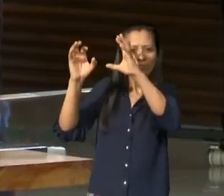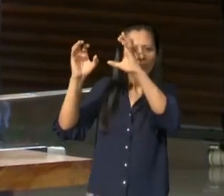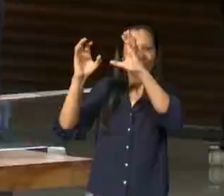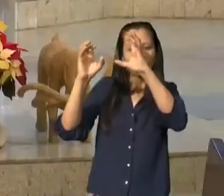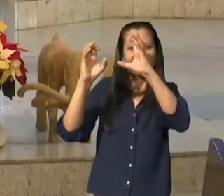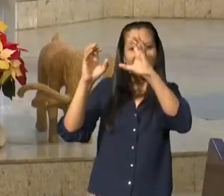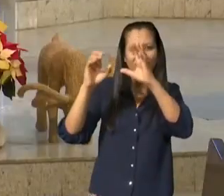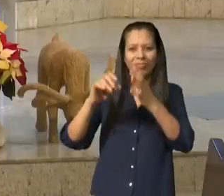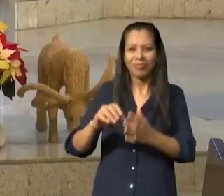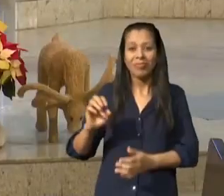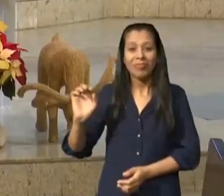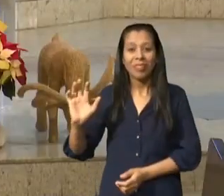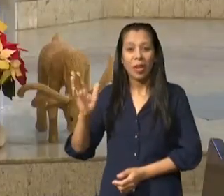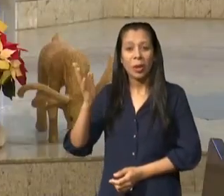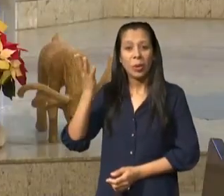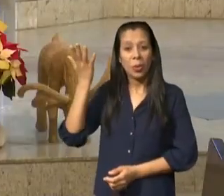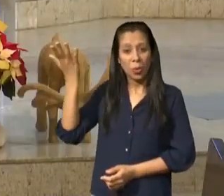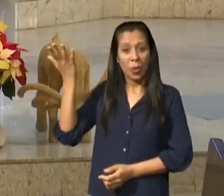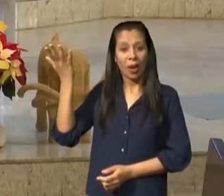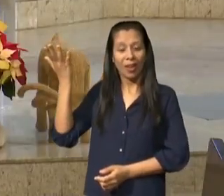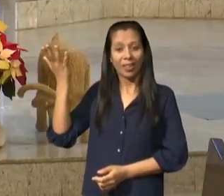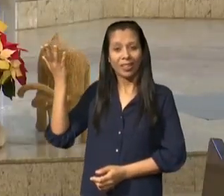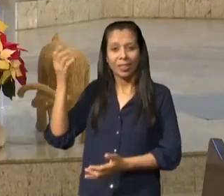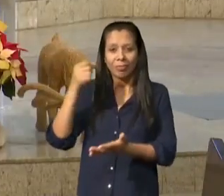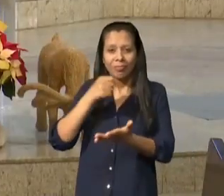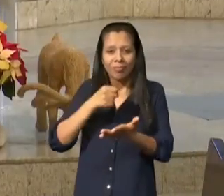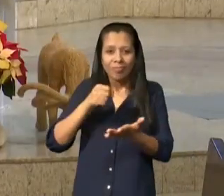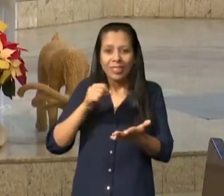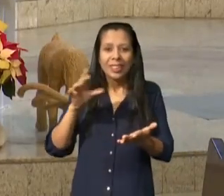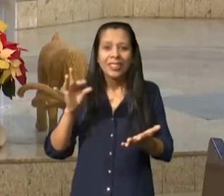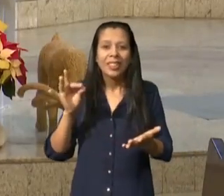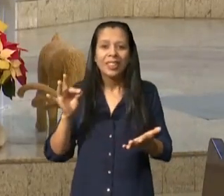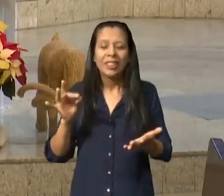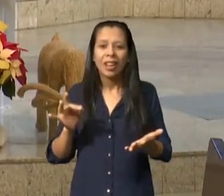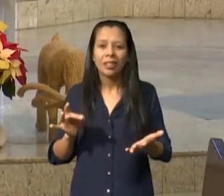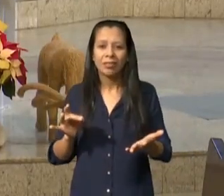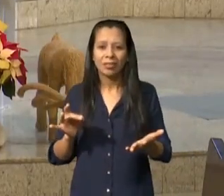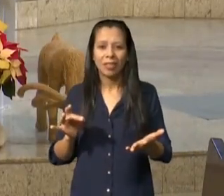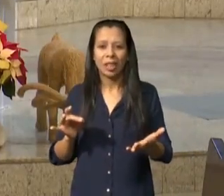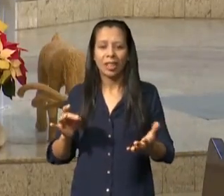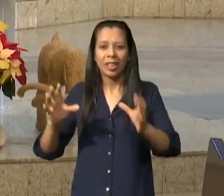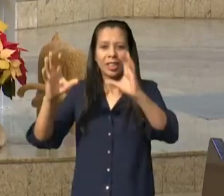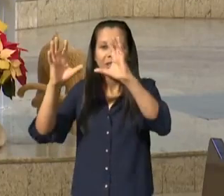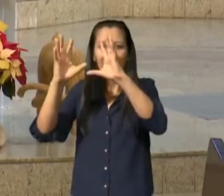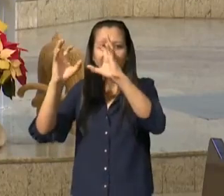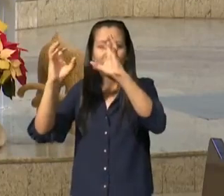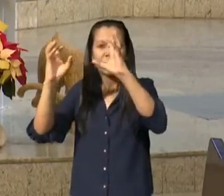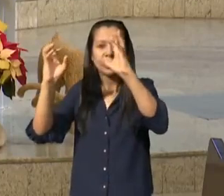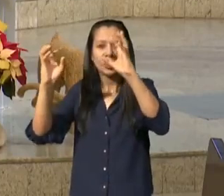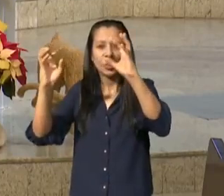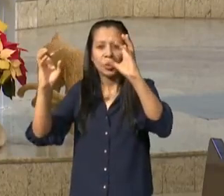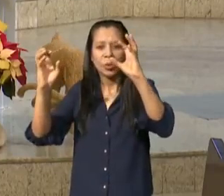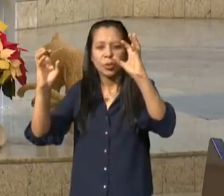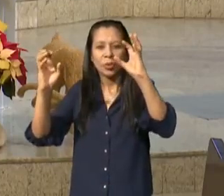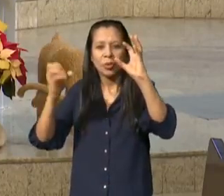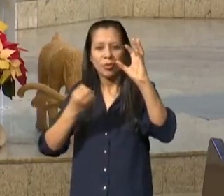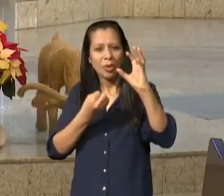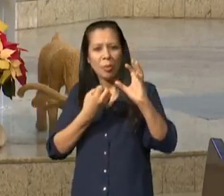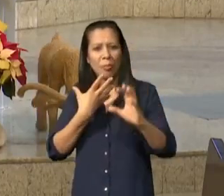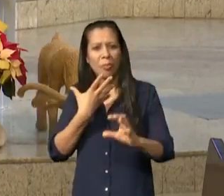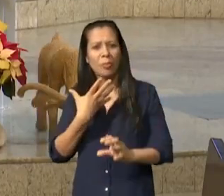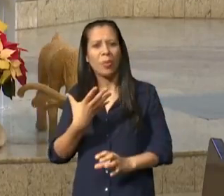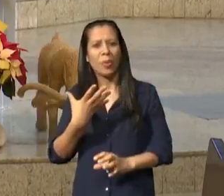amena ela não diz quantos graus mas a gente pode pensar numa temperatura amena